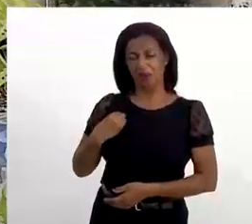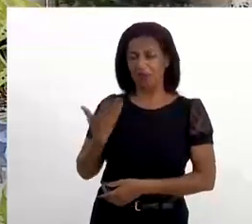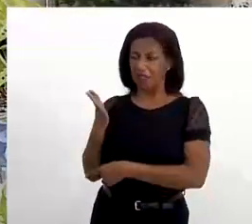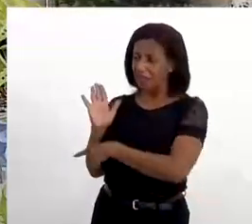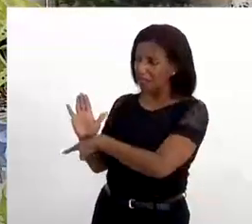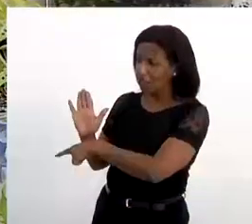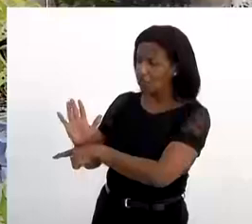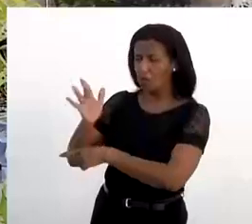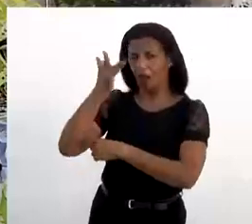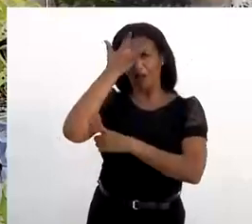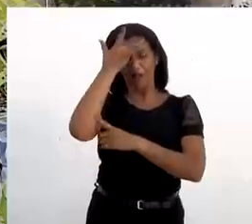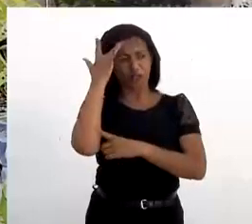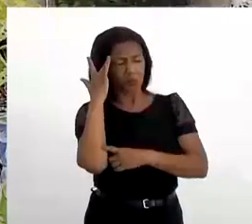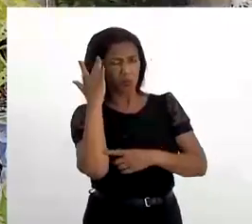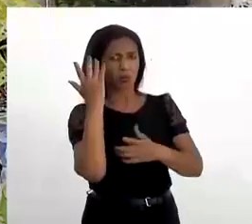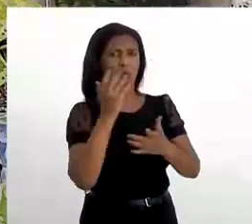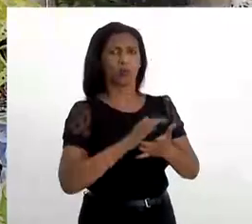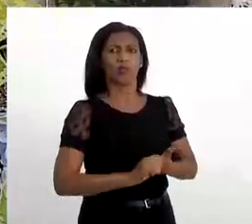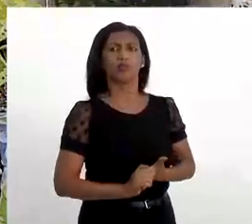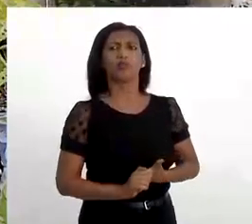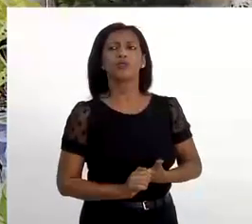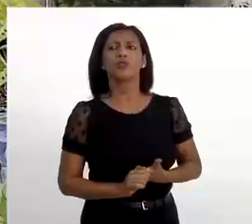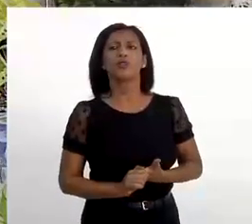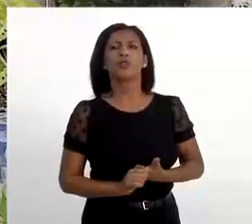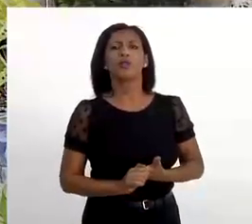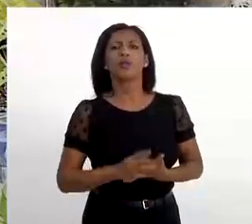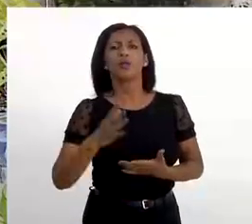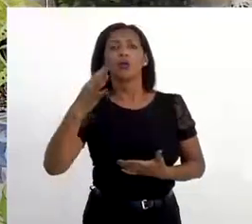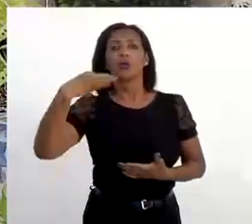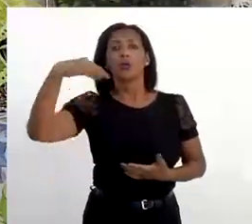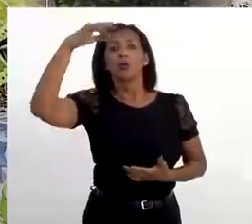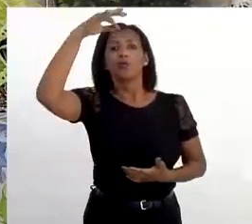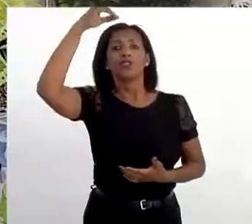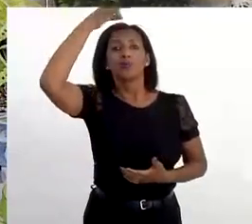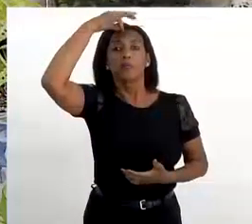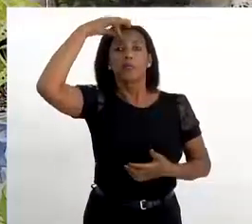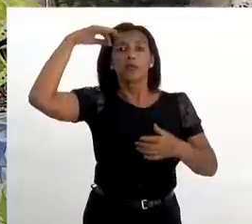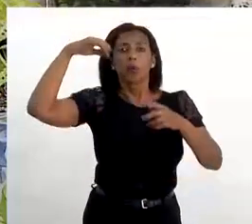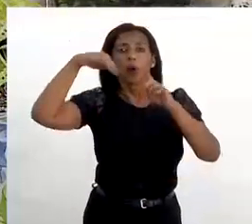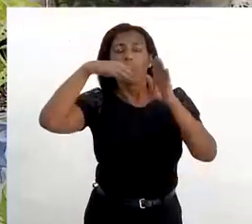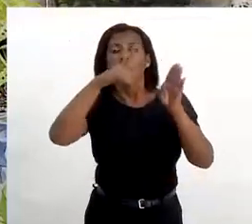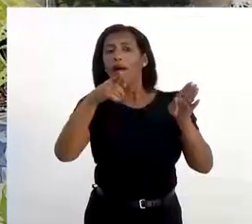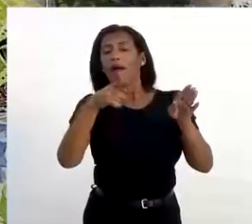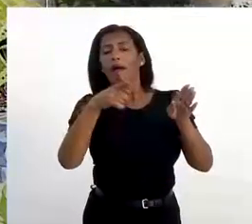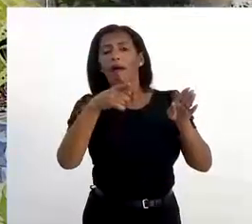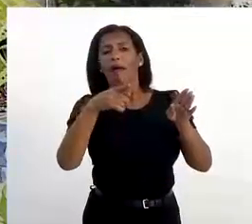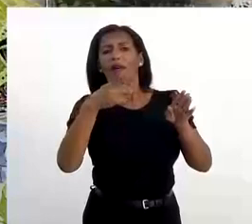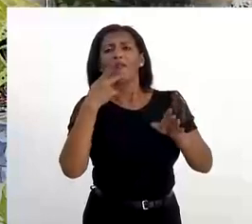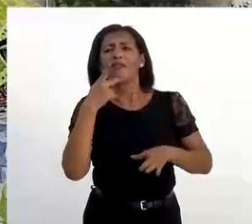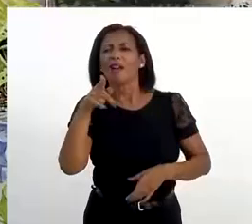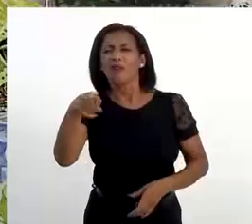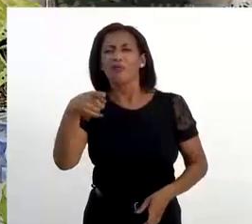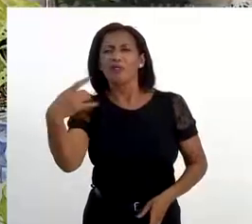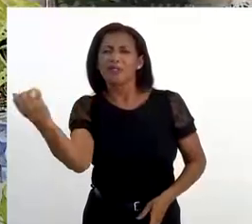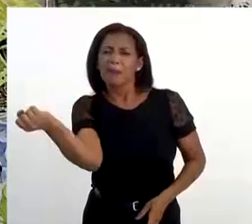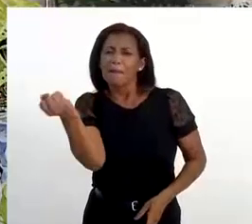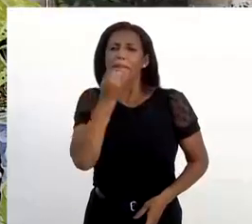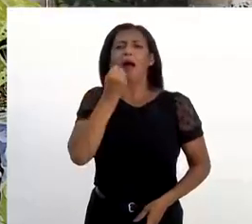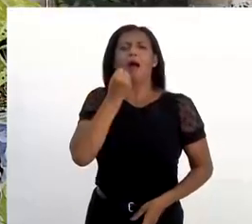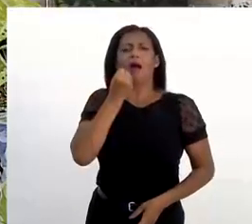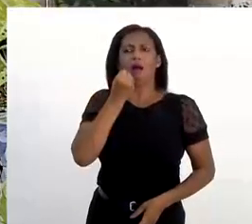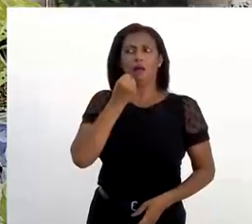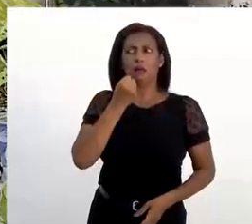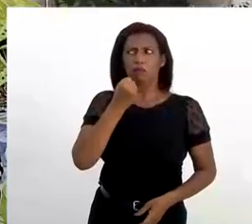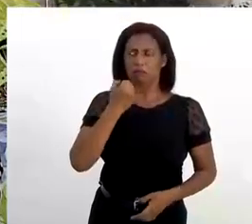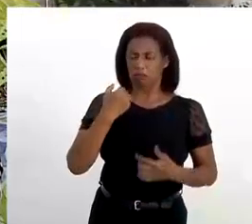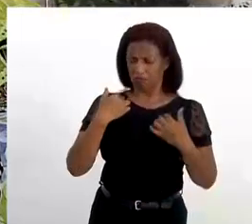pessoas e tudo mais, os Espíritos explicam que ele se suicidou. E ele